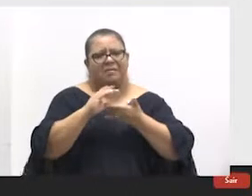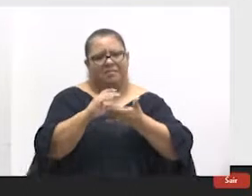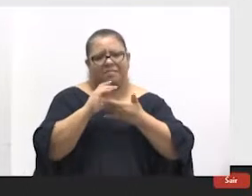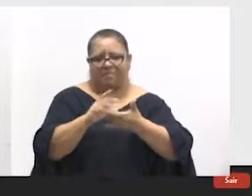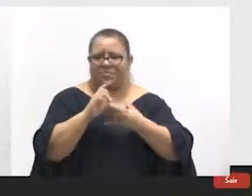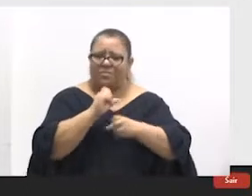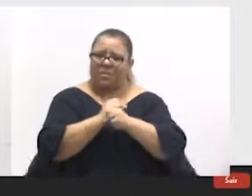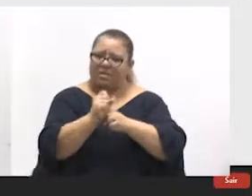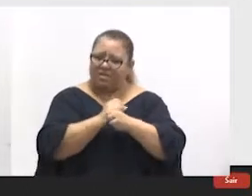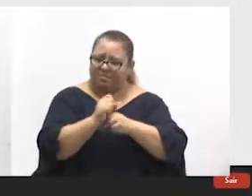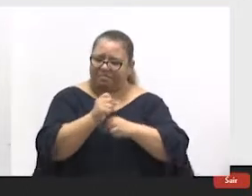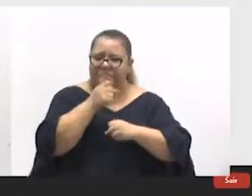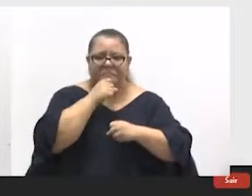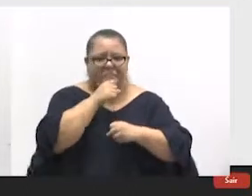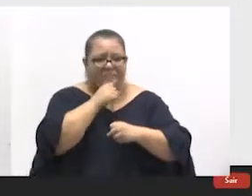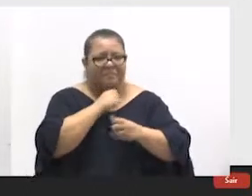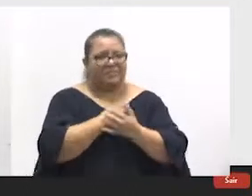anos.